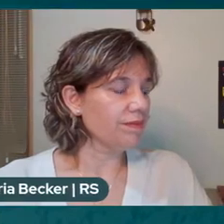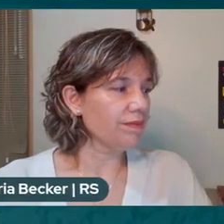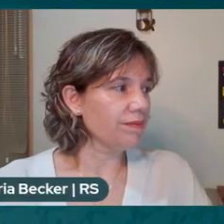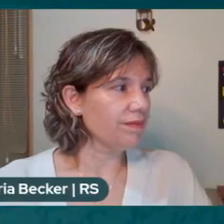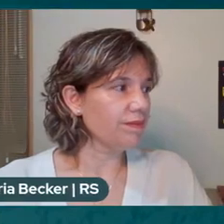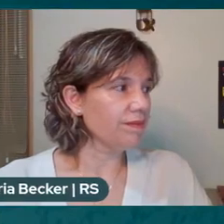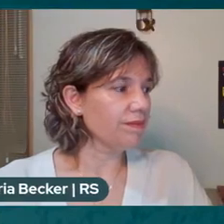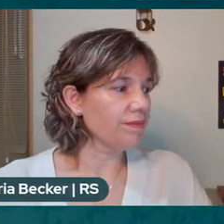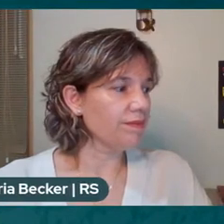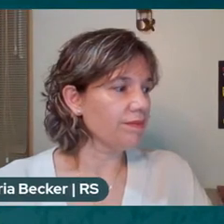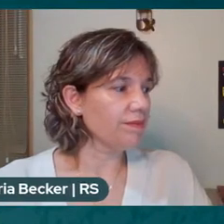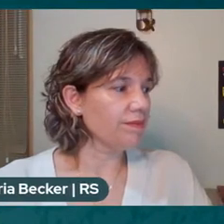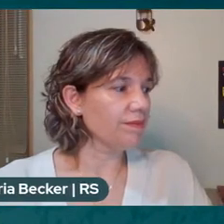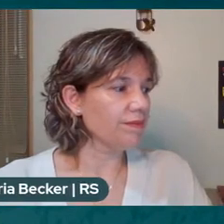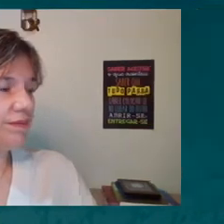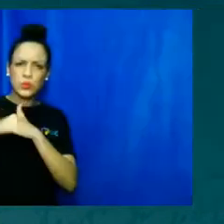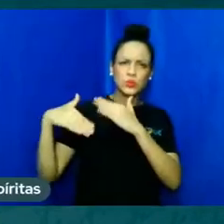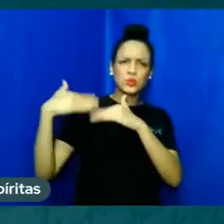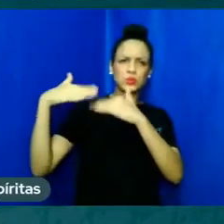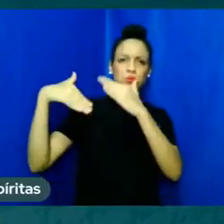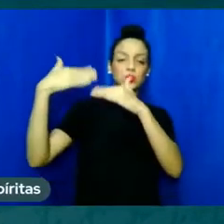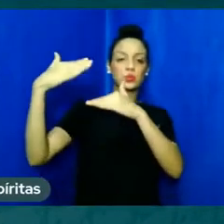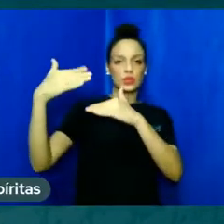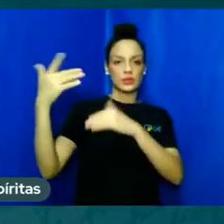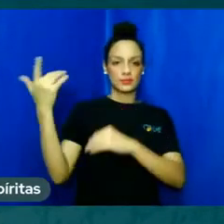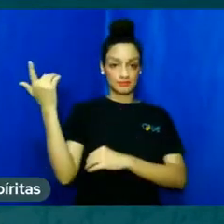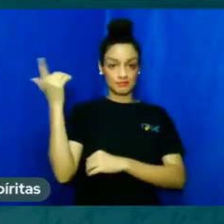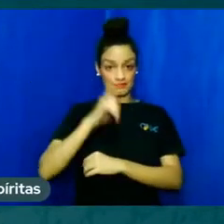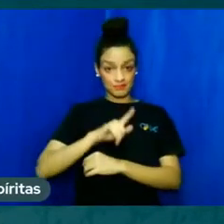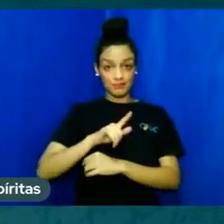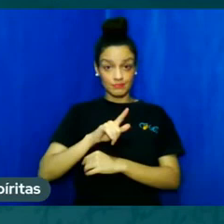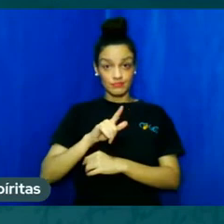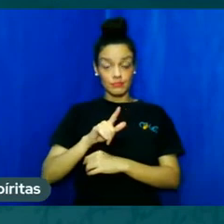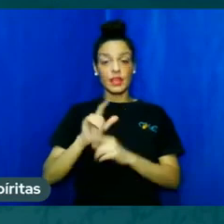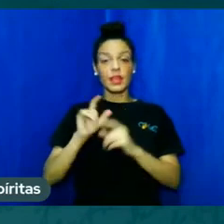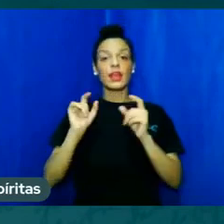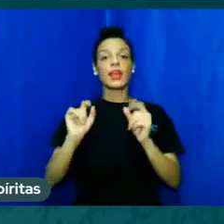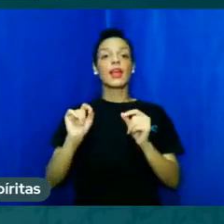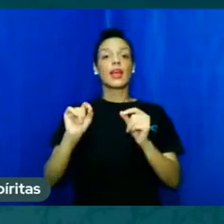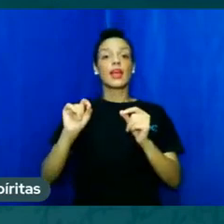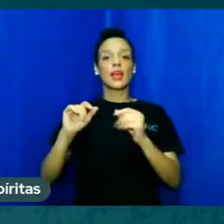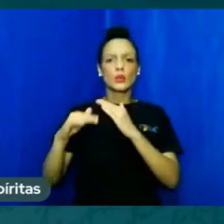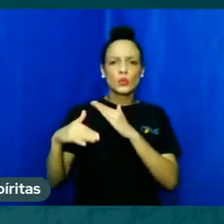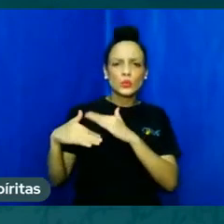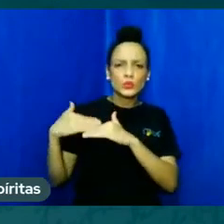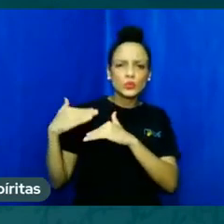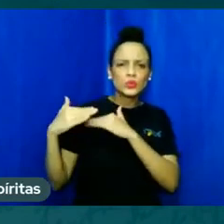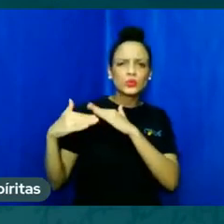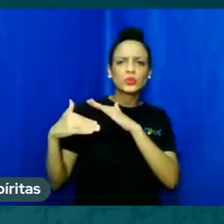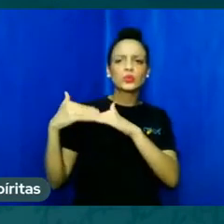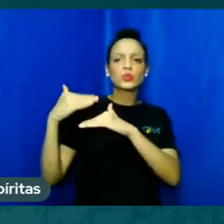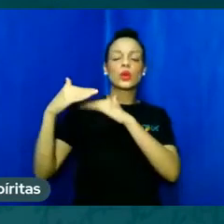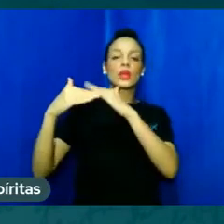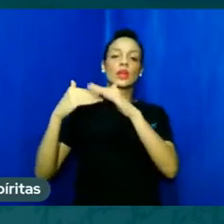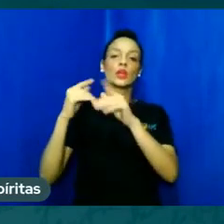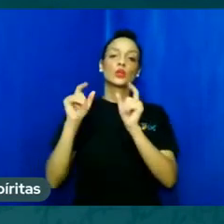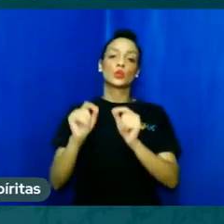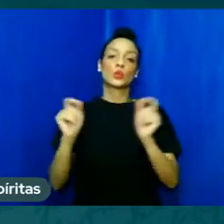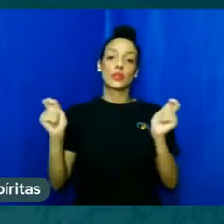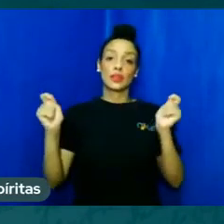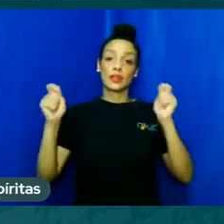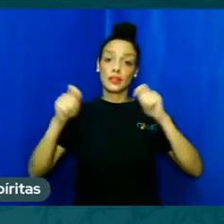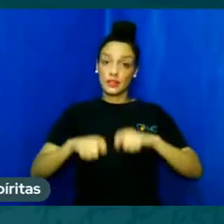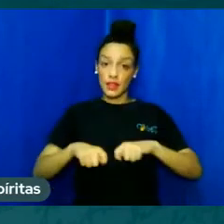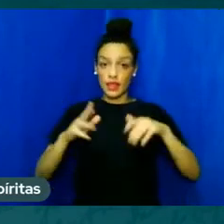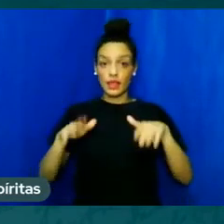evolutivos e desenvolveu-se ao nível da evolução possível. E aí, então,